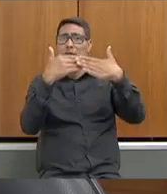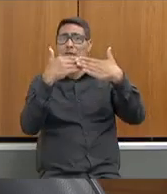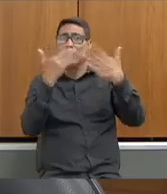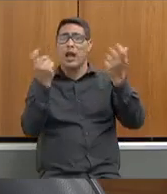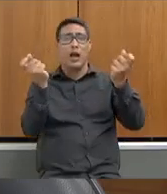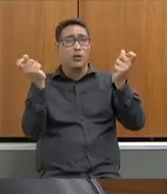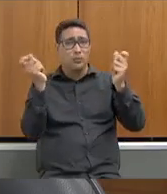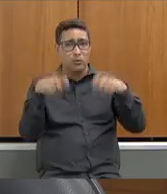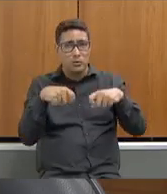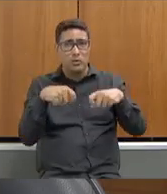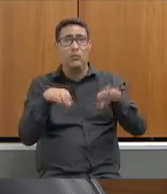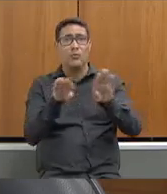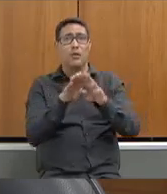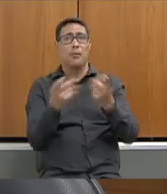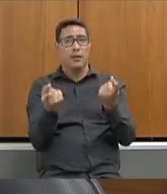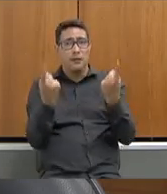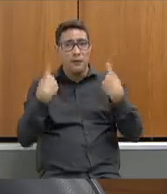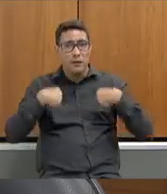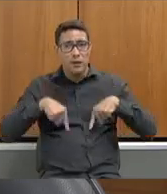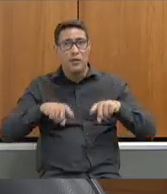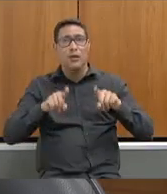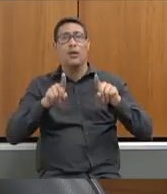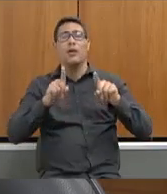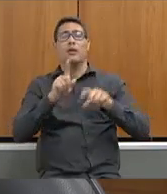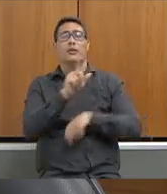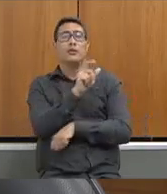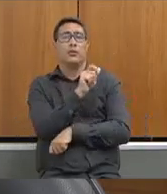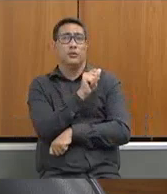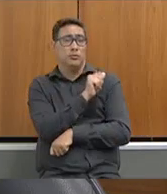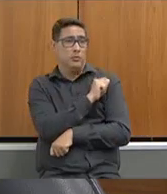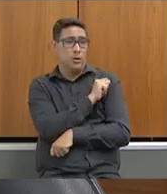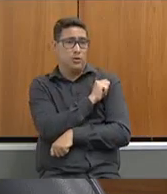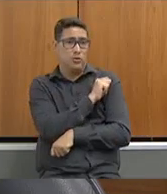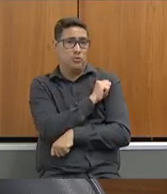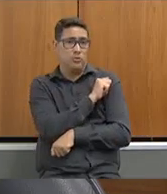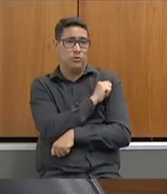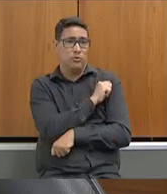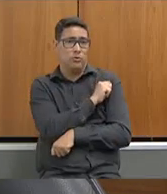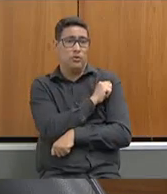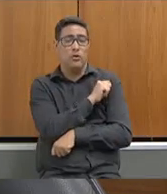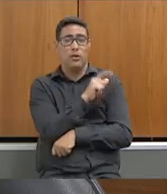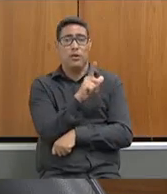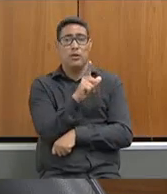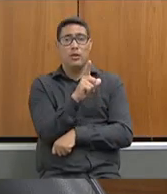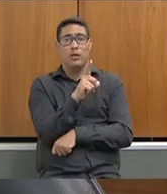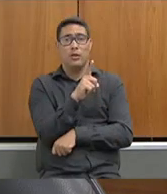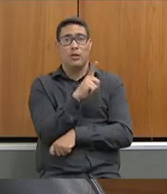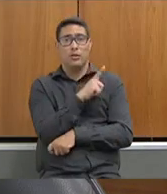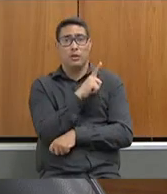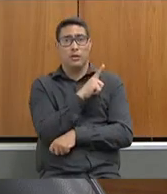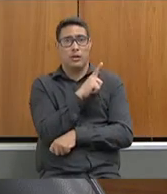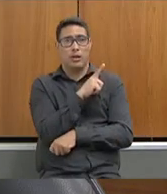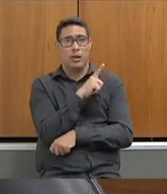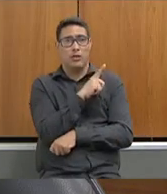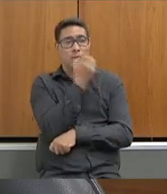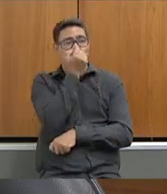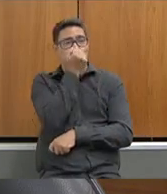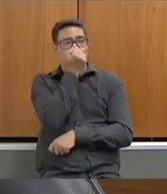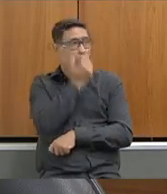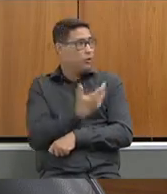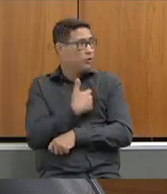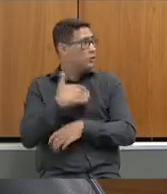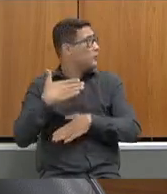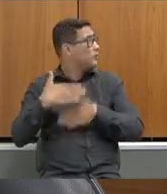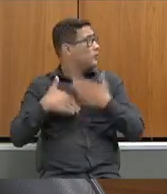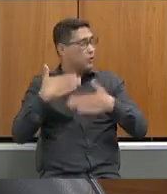física, para que os alunos tenham realmente o seu bom desenvolvimento e